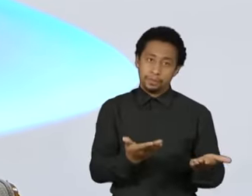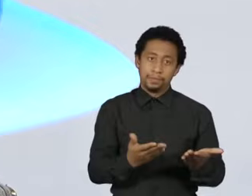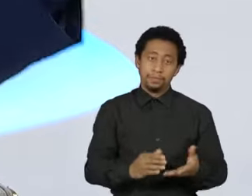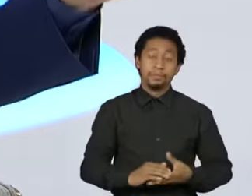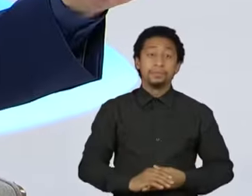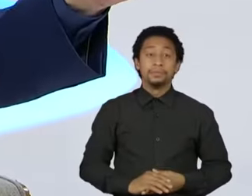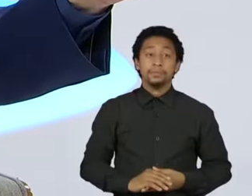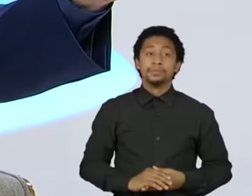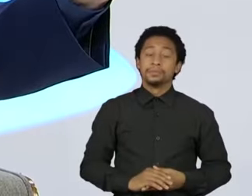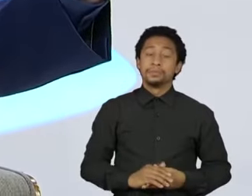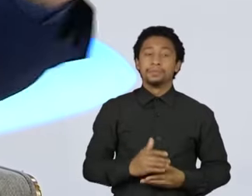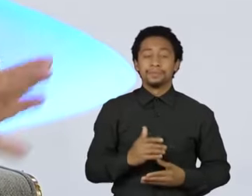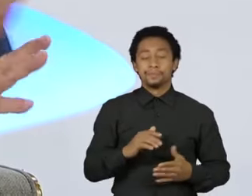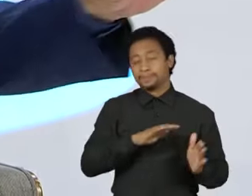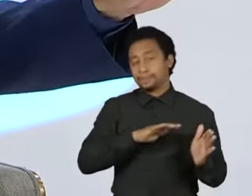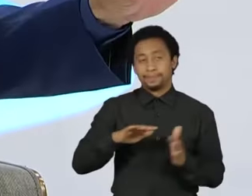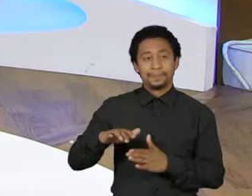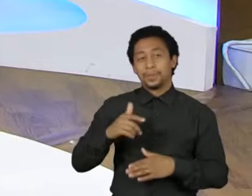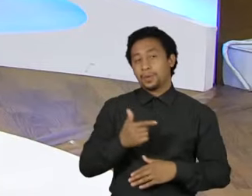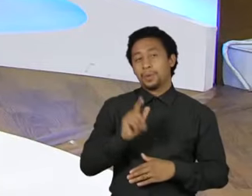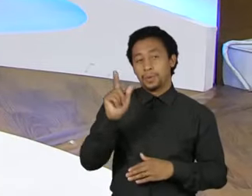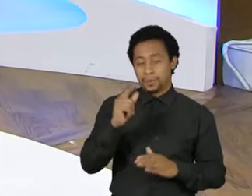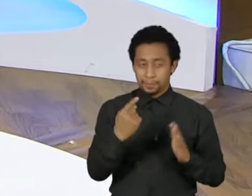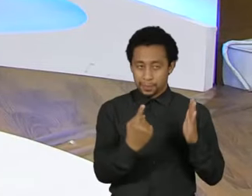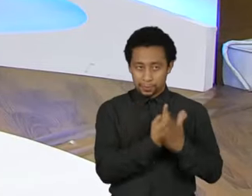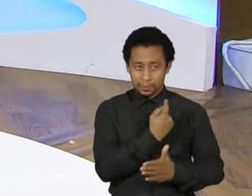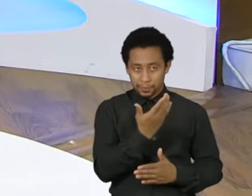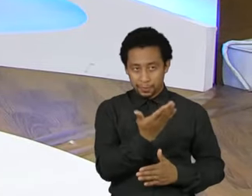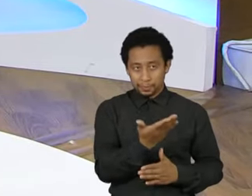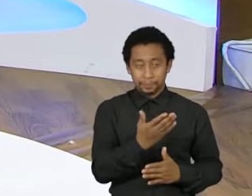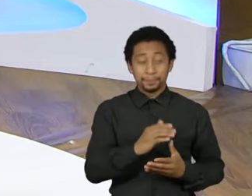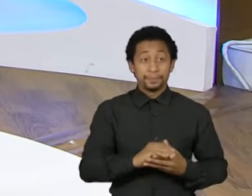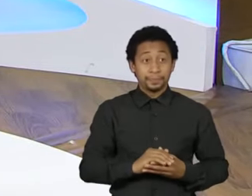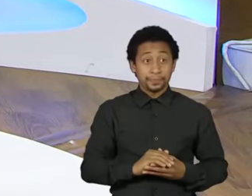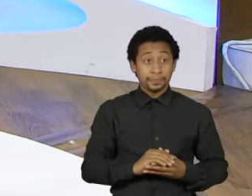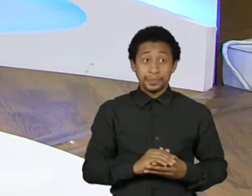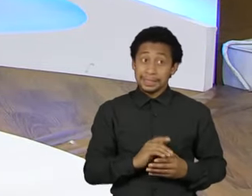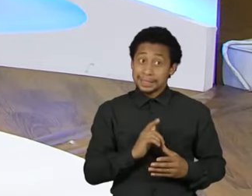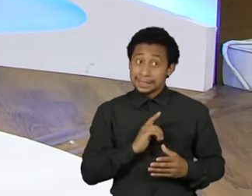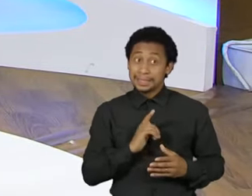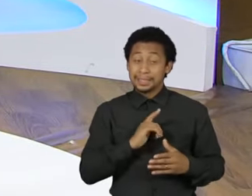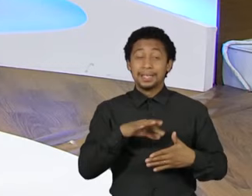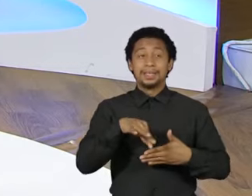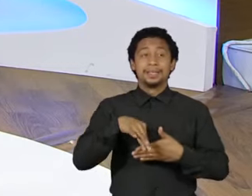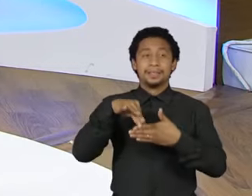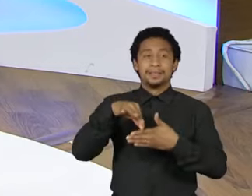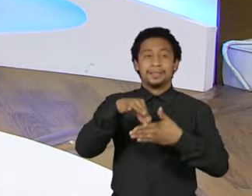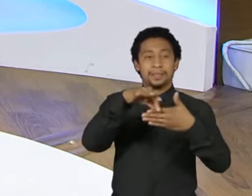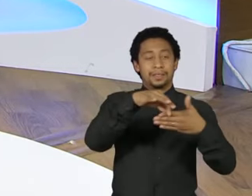A outra parte da sua pergunta que eu quero resumidamente entrar nela é se tem um vazio de liderança no país.